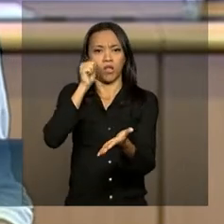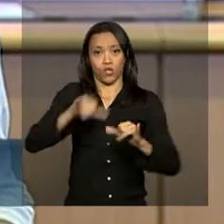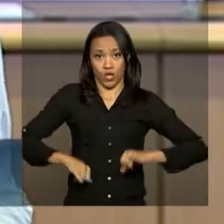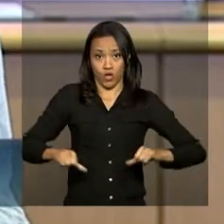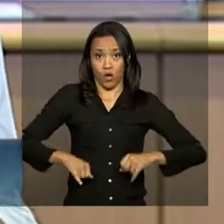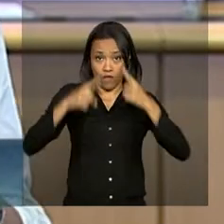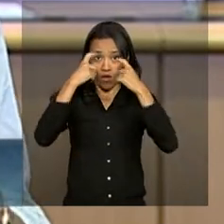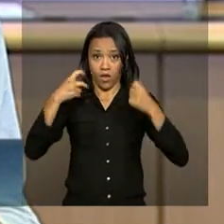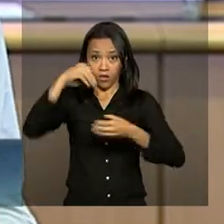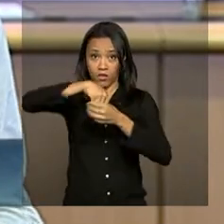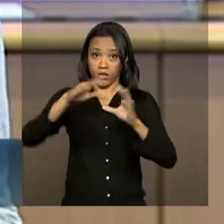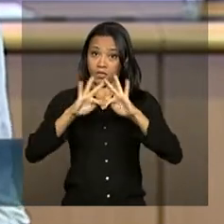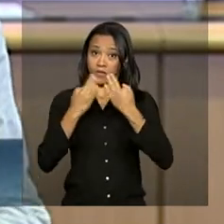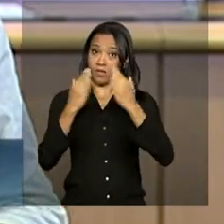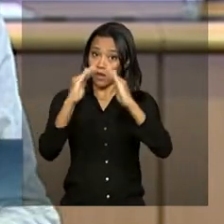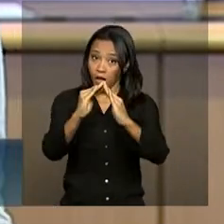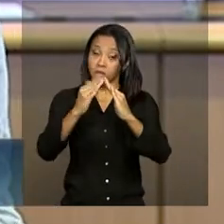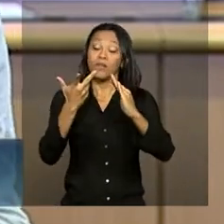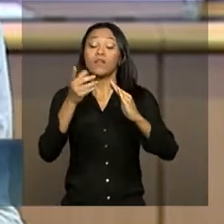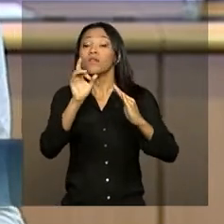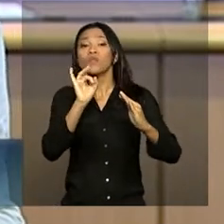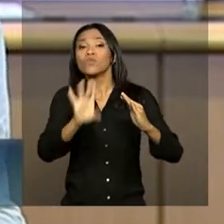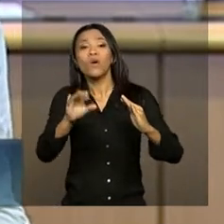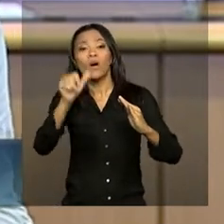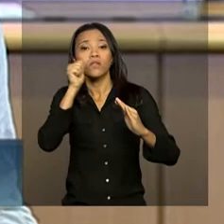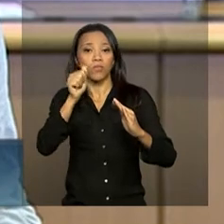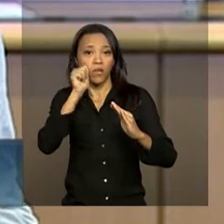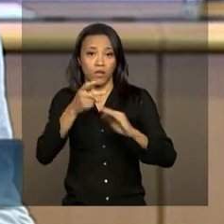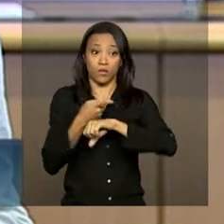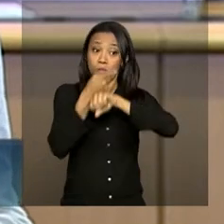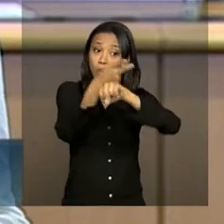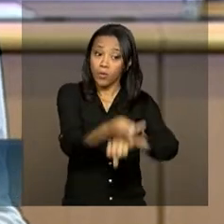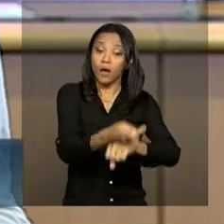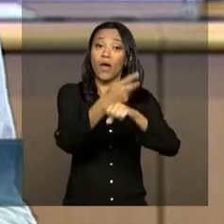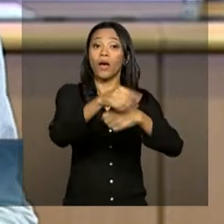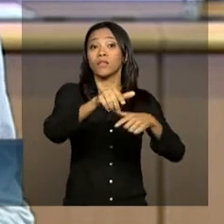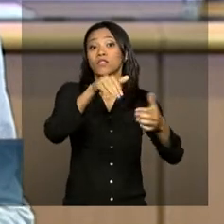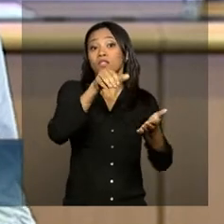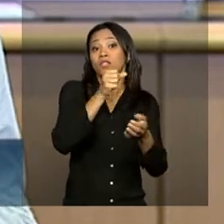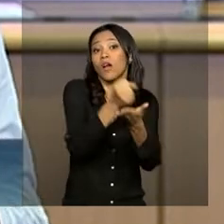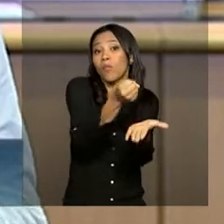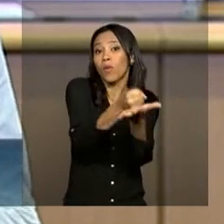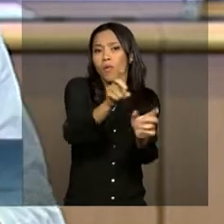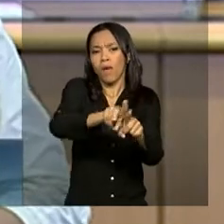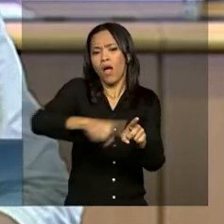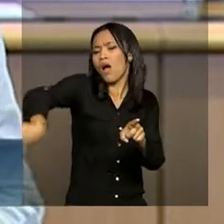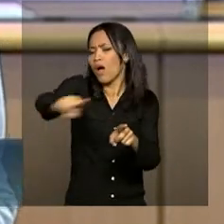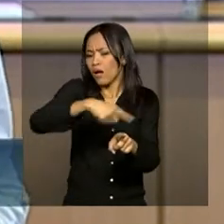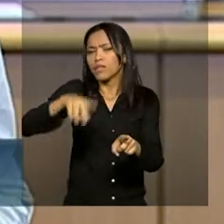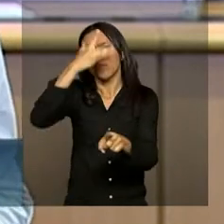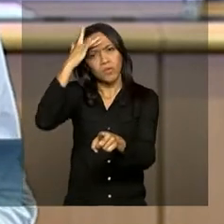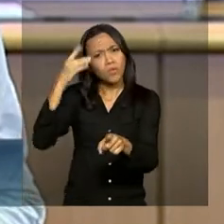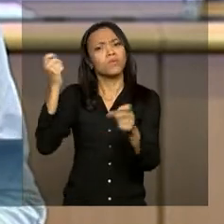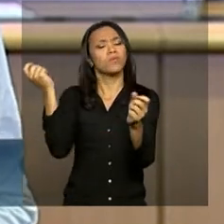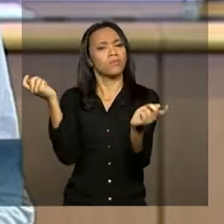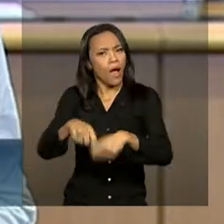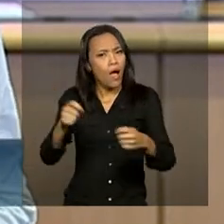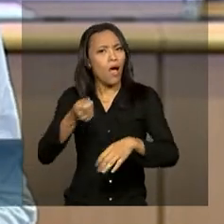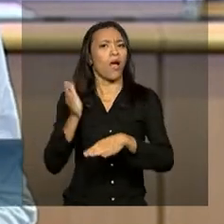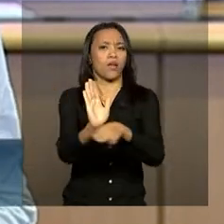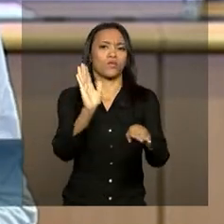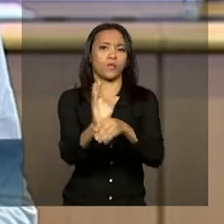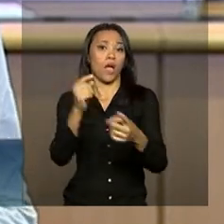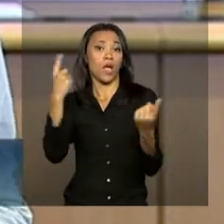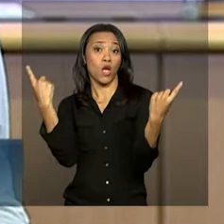Lembrando que não só a mulher vítima de violência deve procurar os serviços de apoio, mas a população também pode ajudar a combater esse crime.